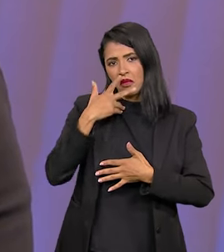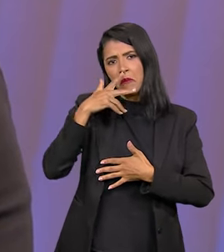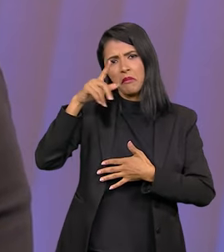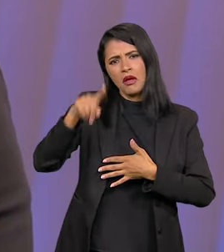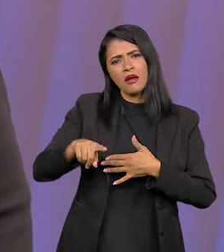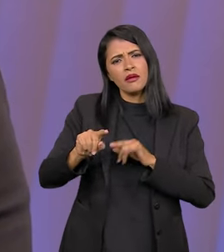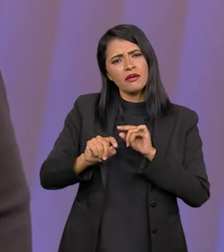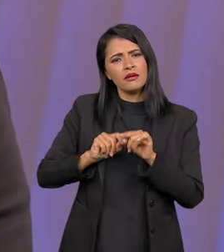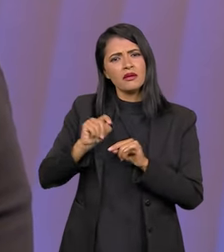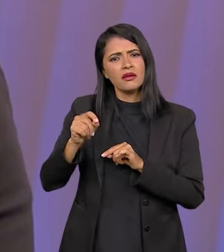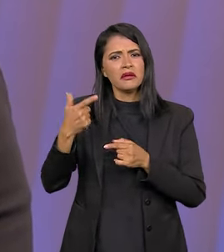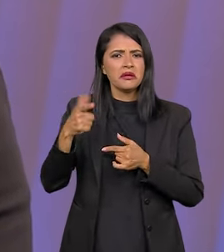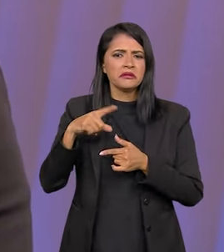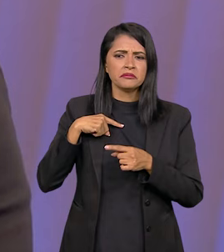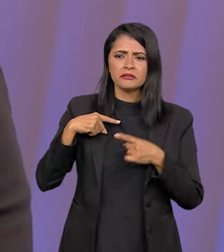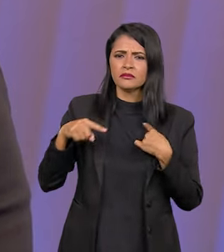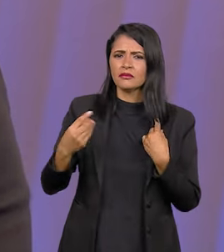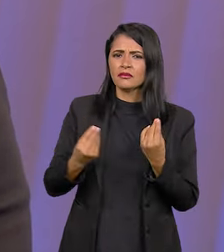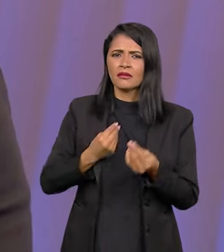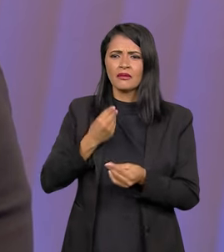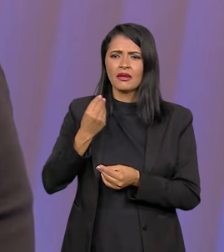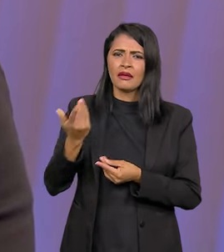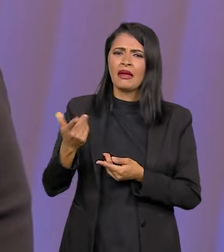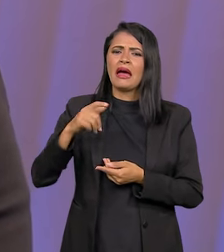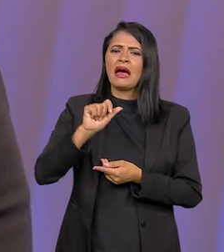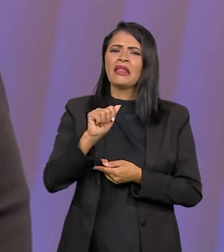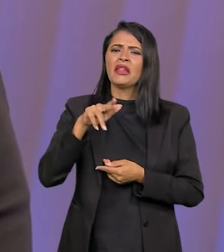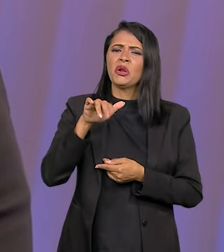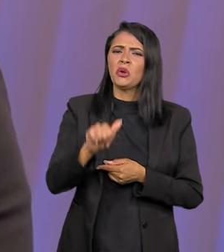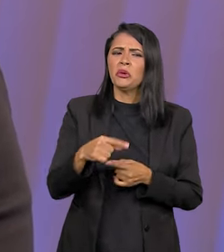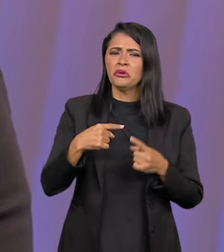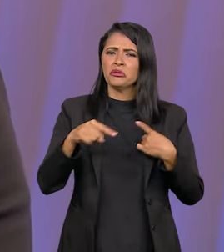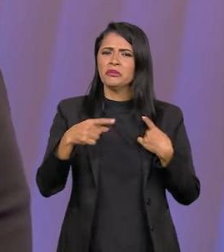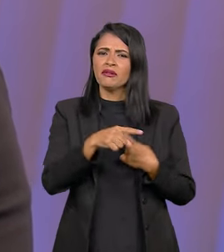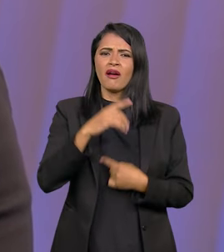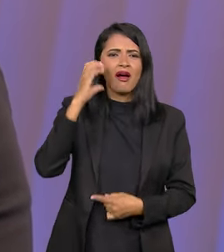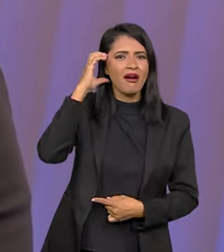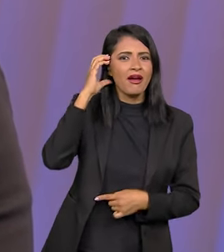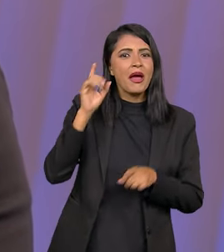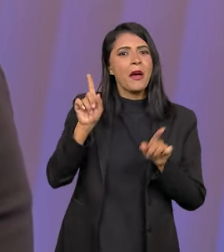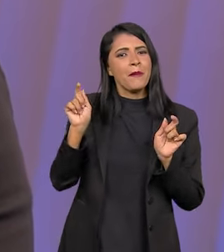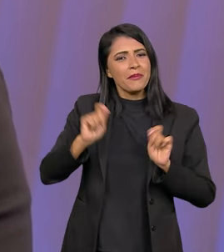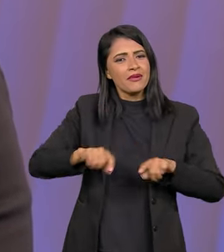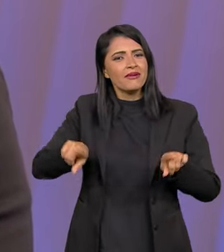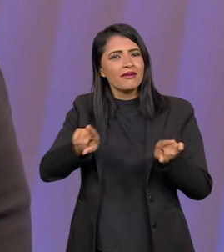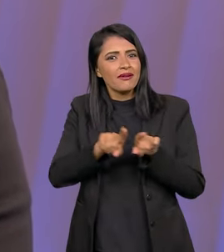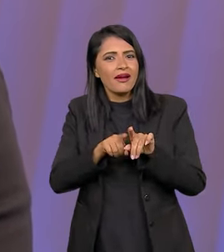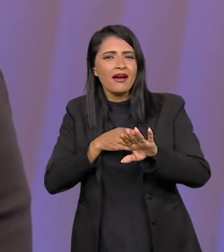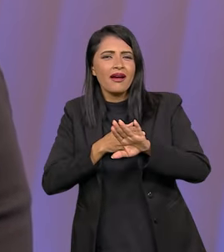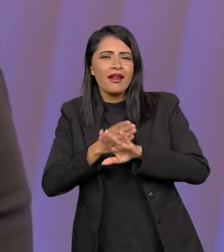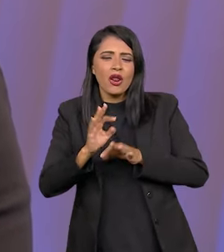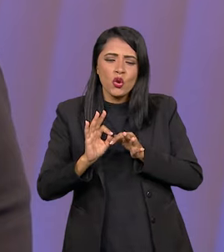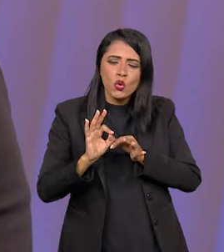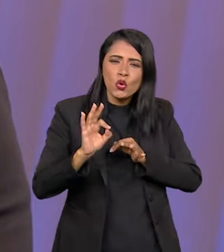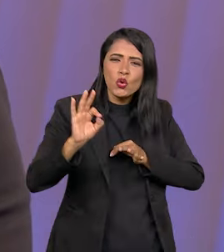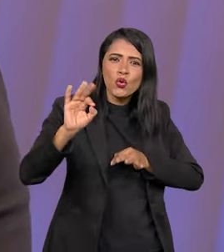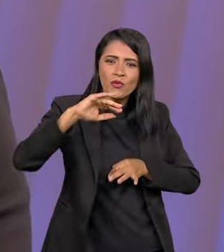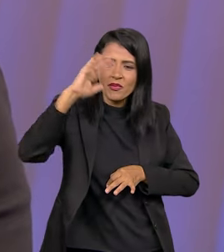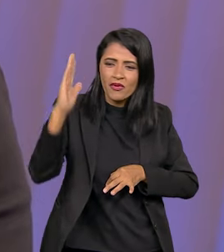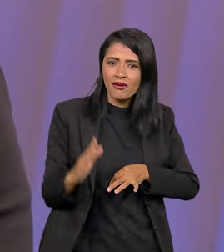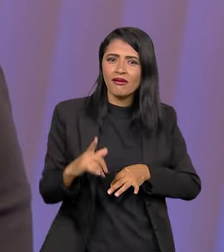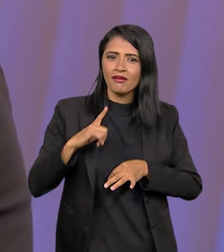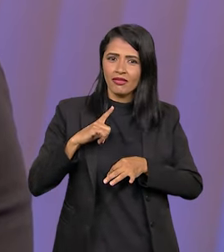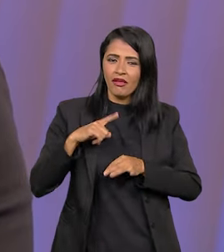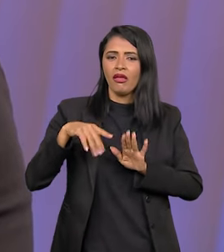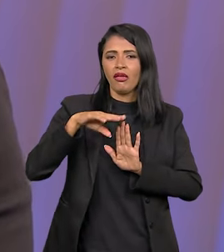centros urbanos pode parecer ainda inadequado ou analógico à questão da rádio, mas a gente tem esse alcance no interior